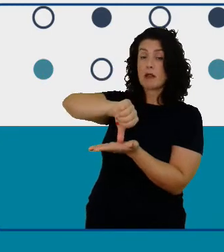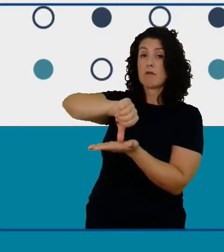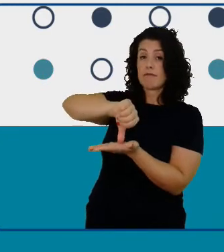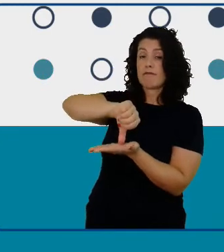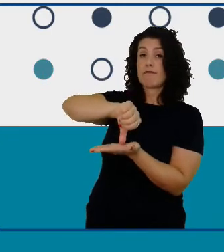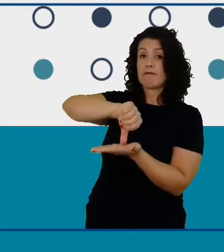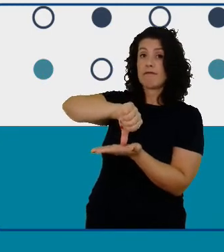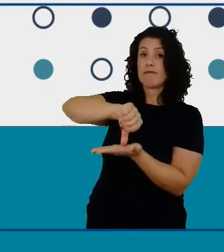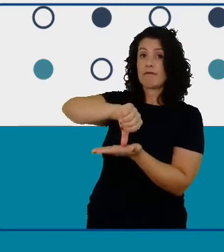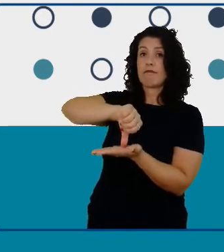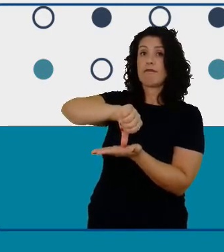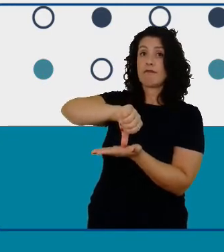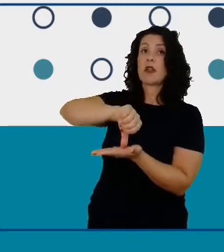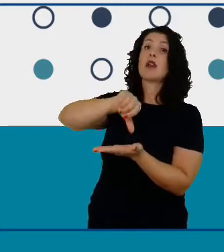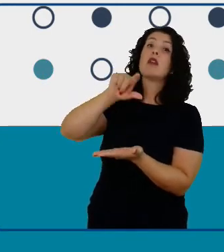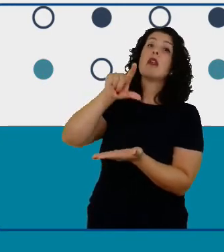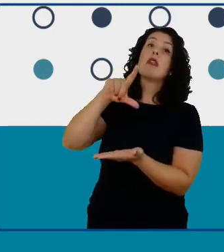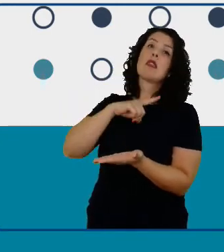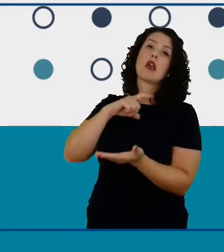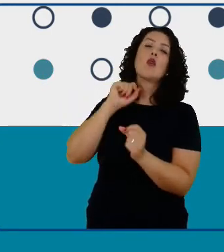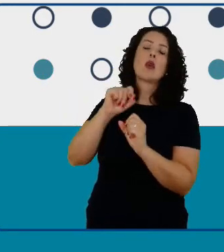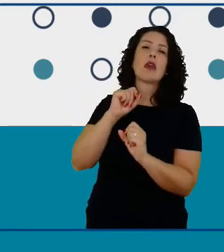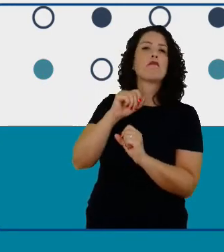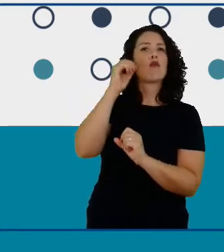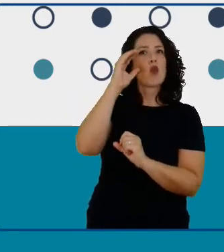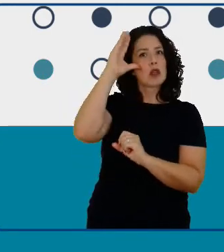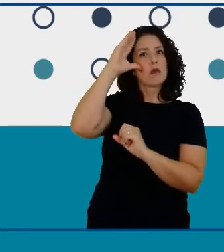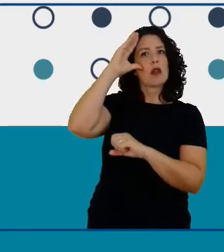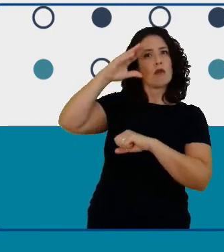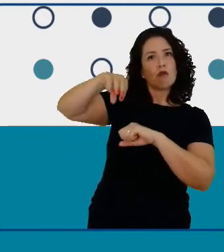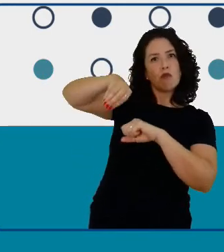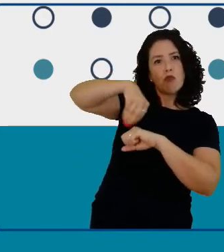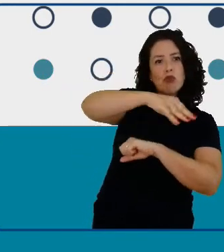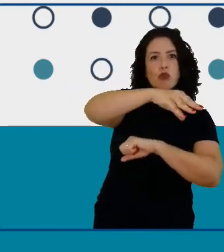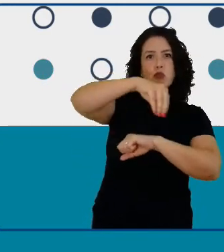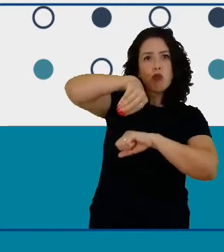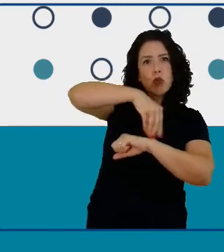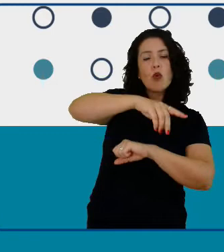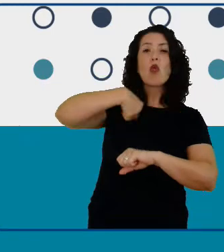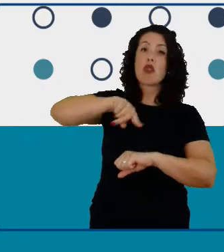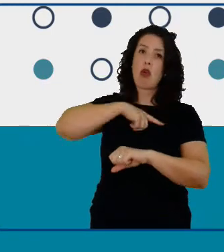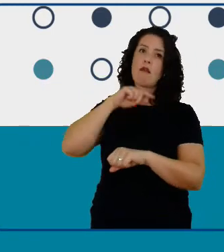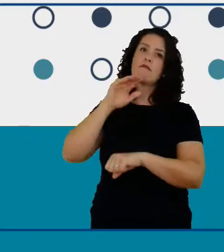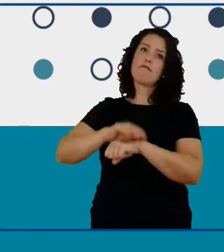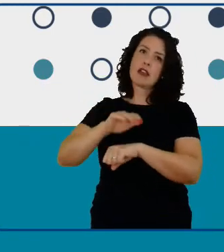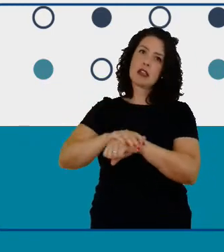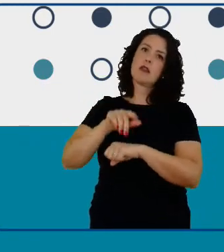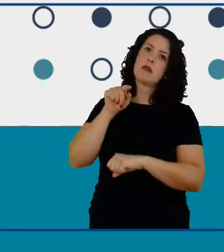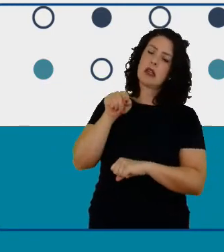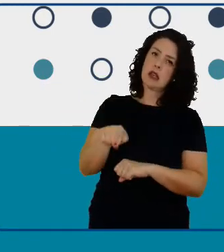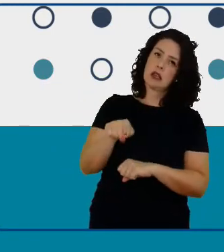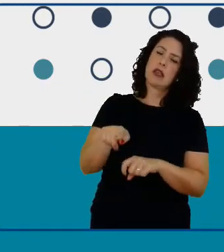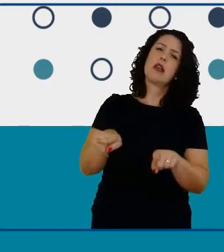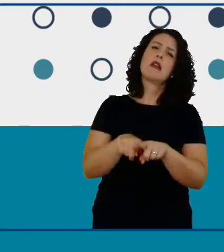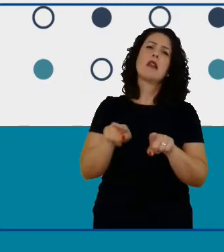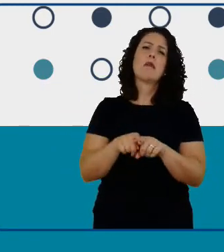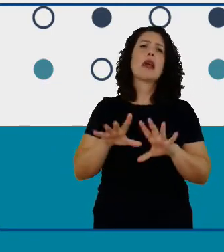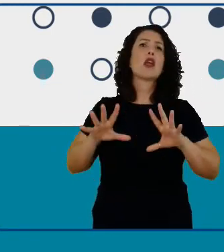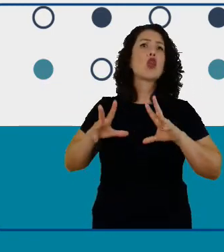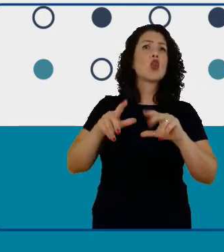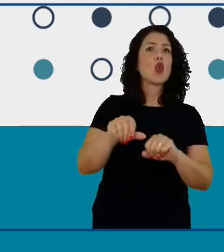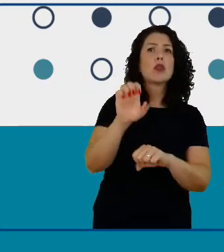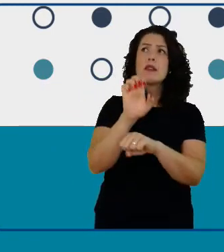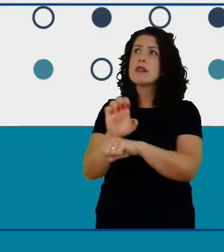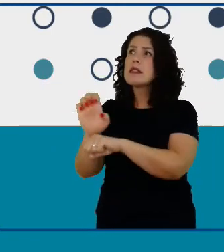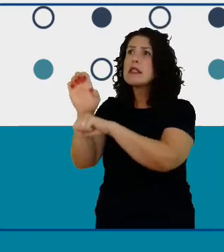partilhamento do conhecimento a gente partilha com todos os estados membros da